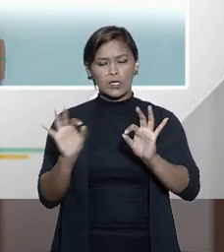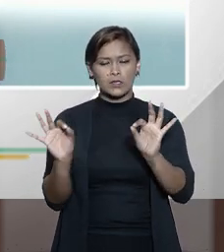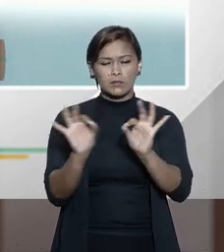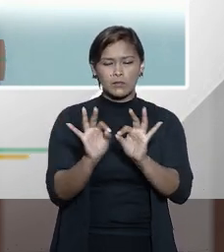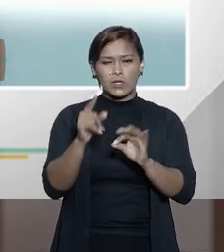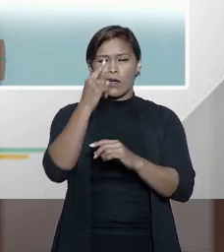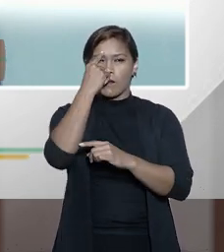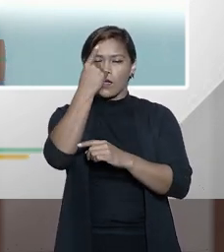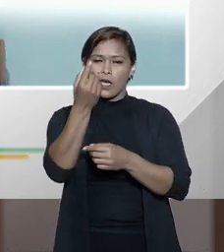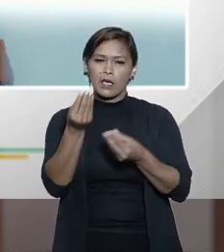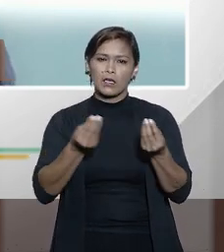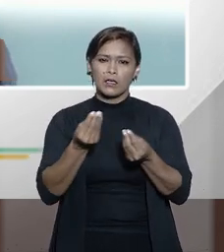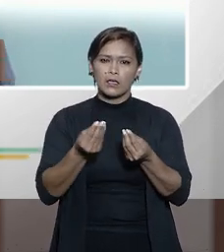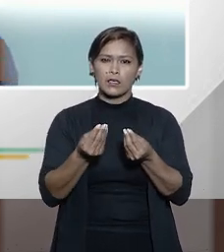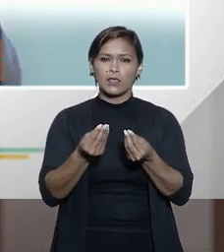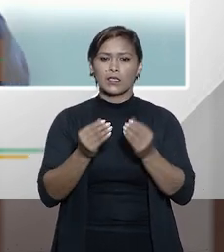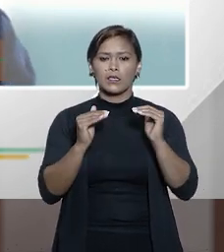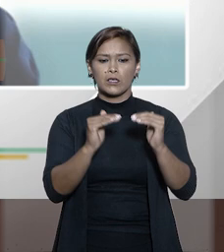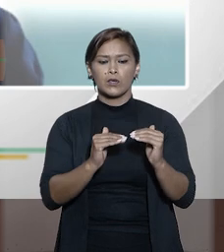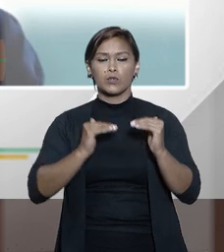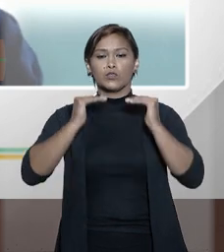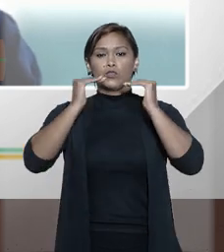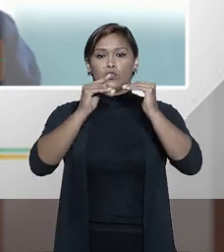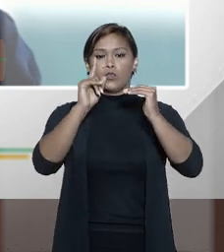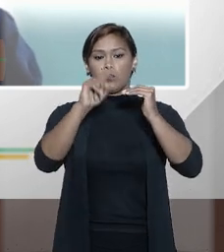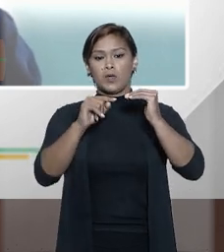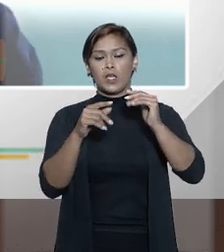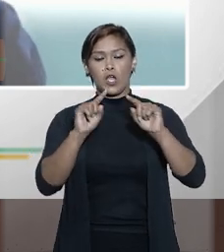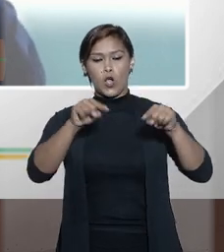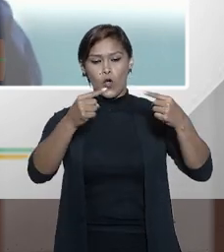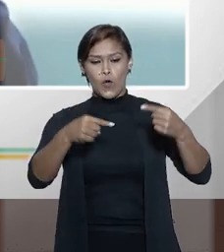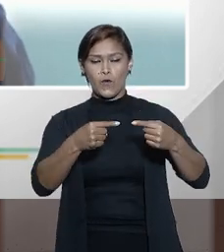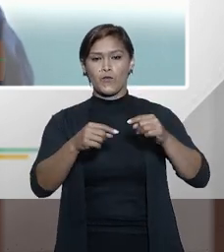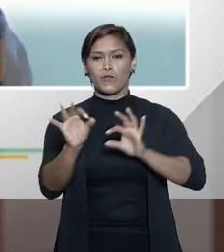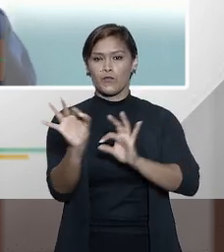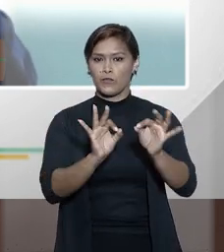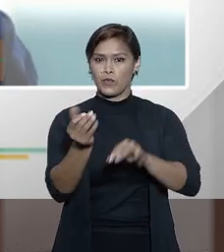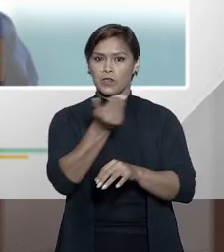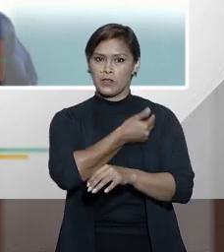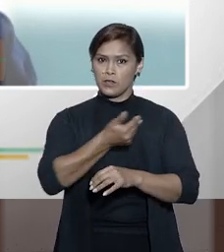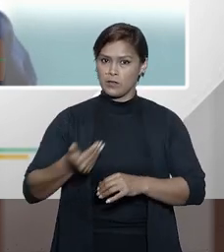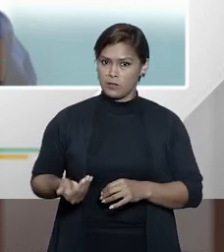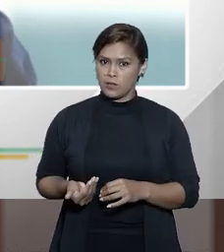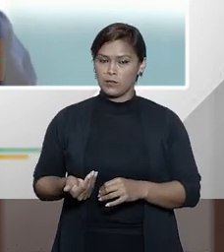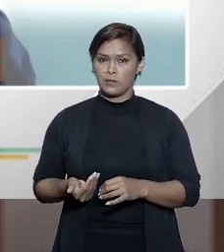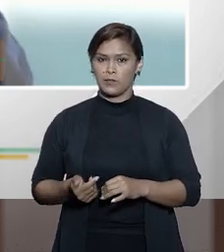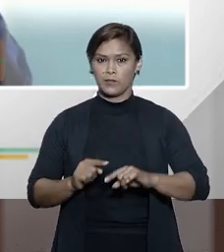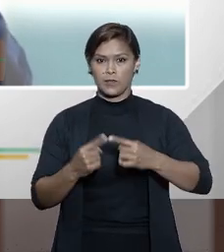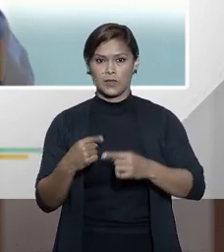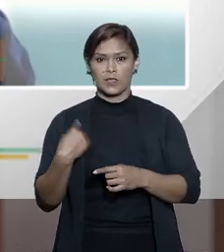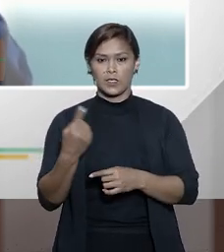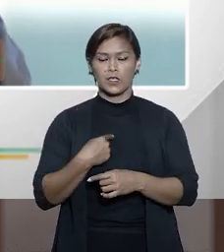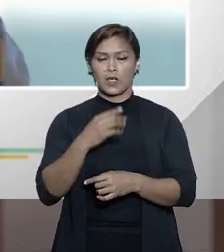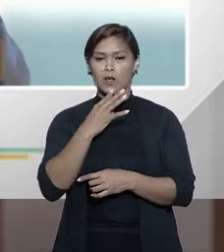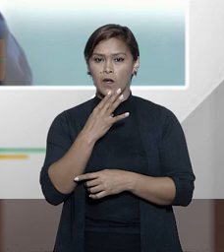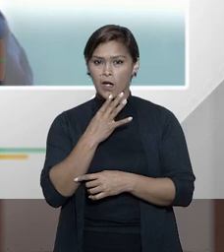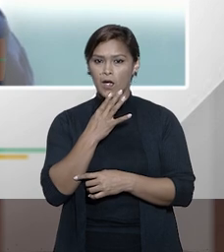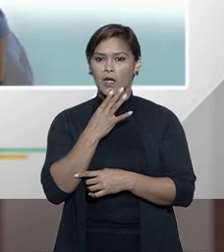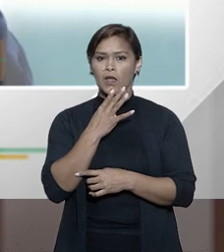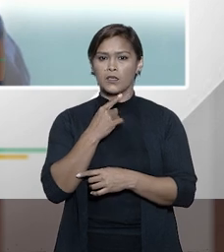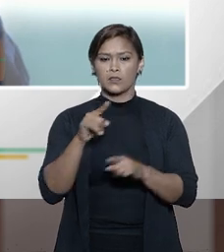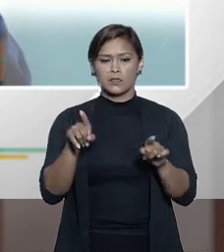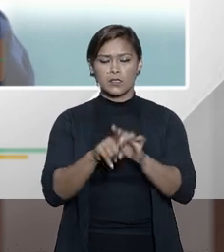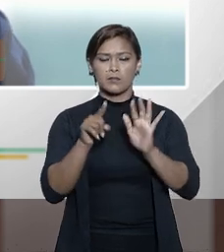arraigada na ideia de soberania e ofensas à ordem pública. Então, a gente conhece,